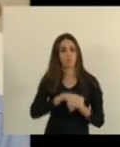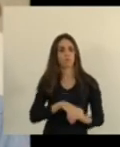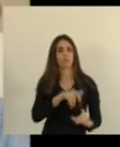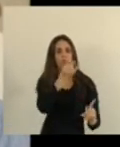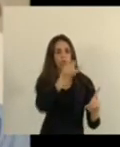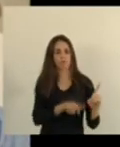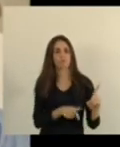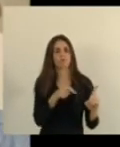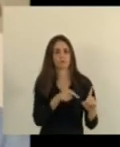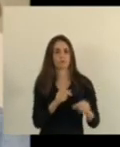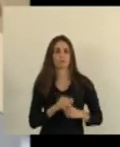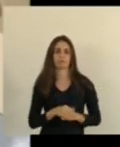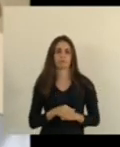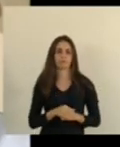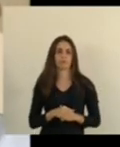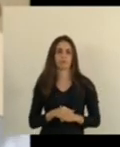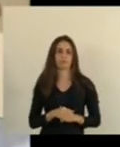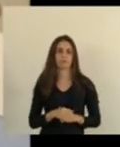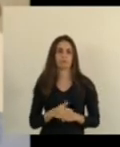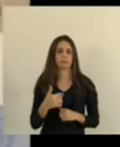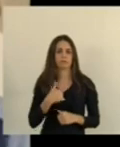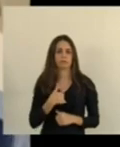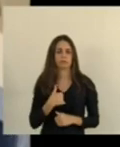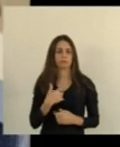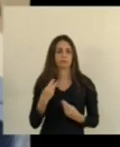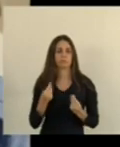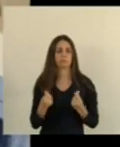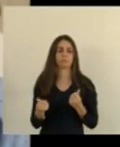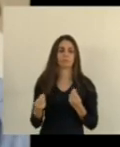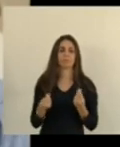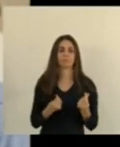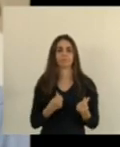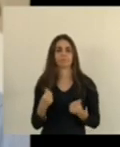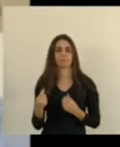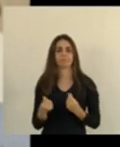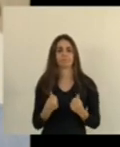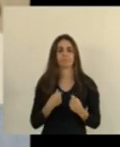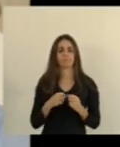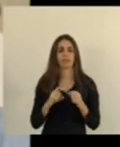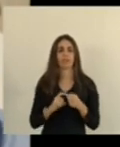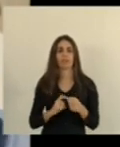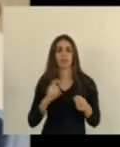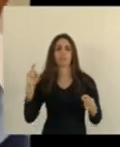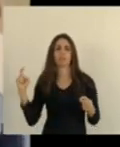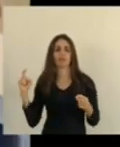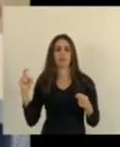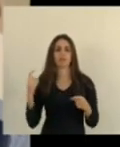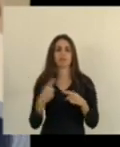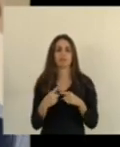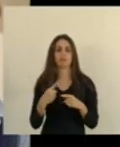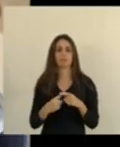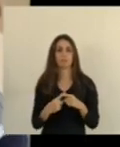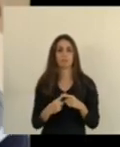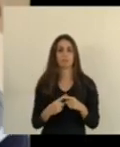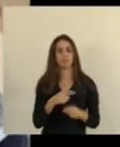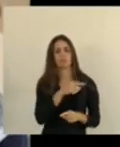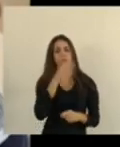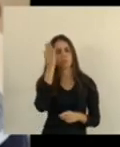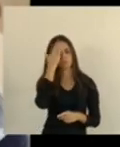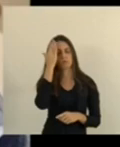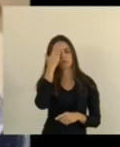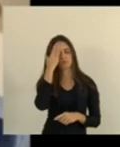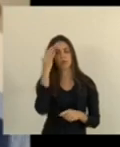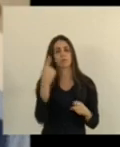hoje hoje me encontro em situação de independência por motivos que vossa excelência